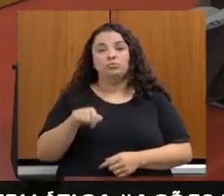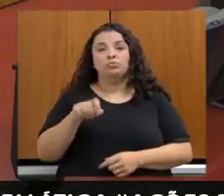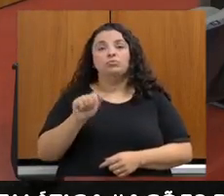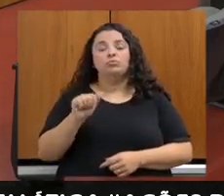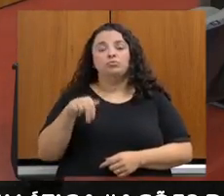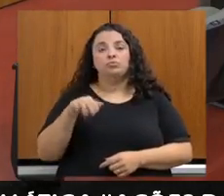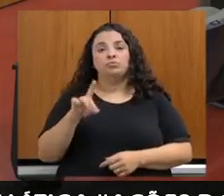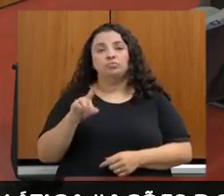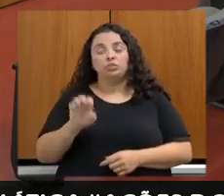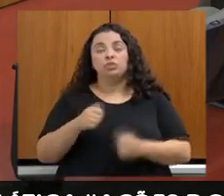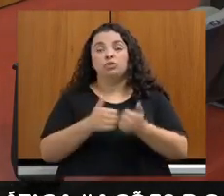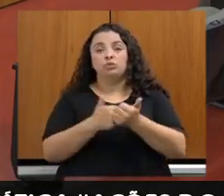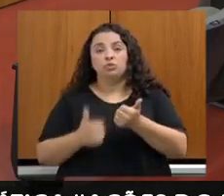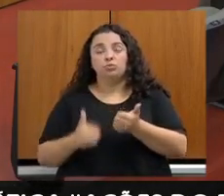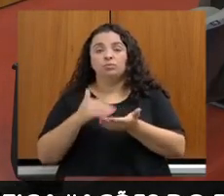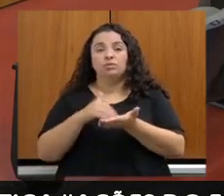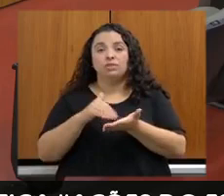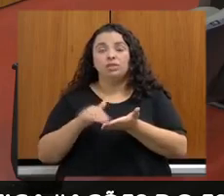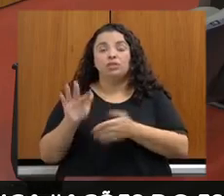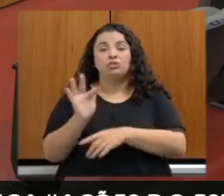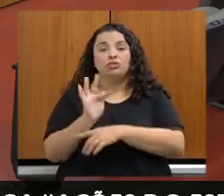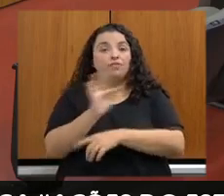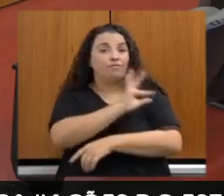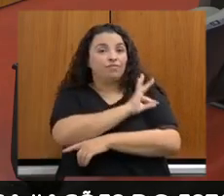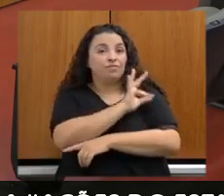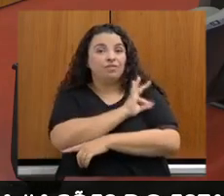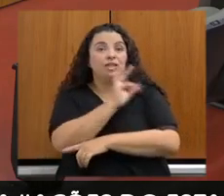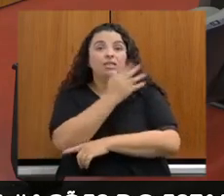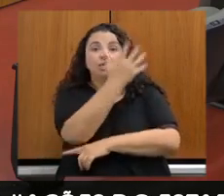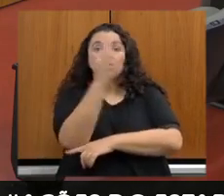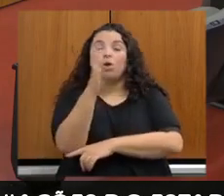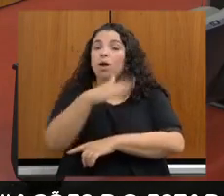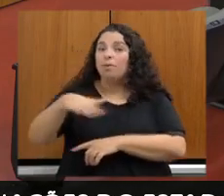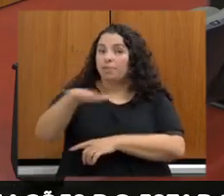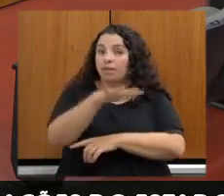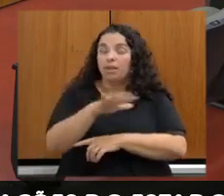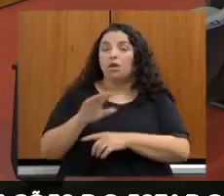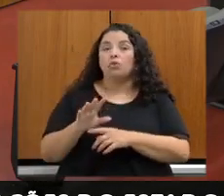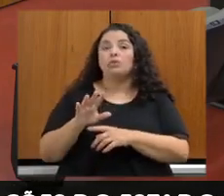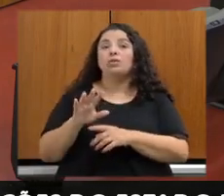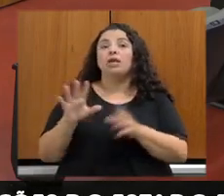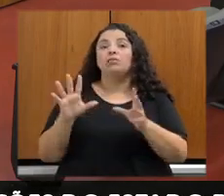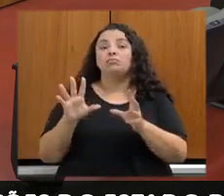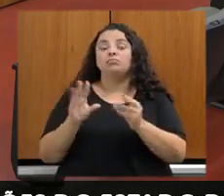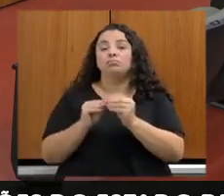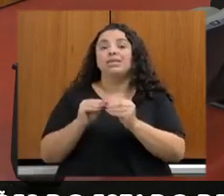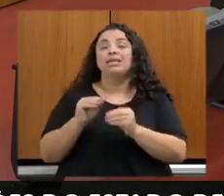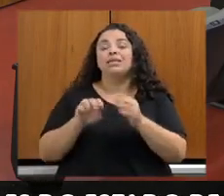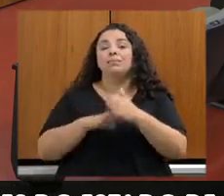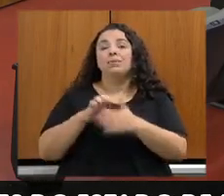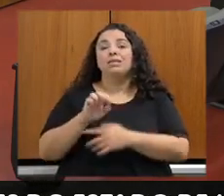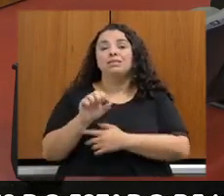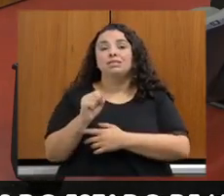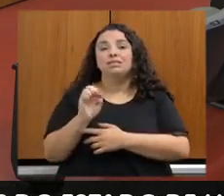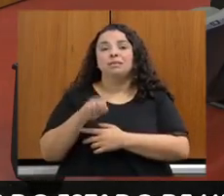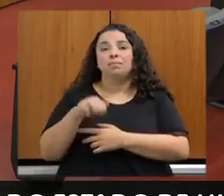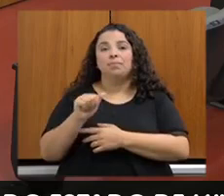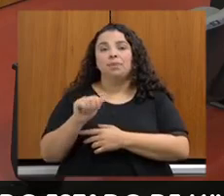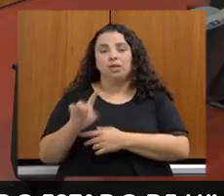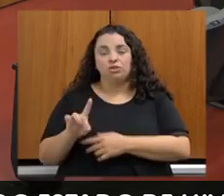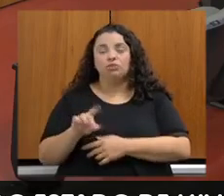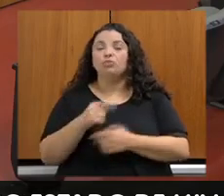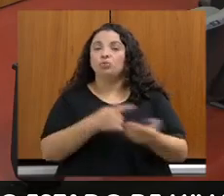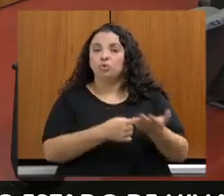subsecretário de Fiscalização Ambiental da SEMAD. Faço também o convite para que esteja junto conosco